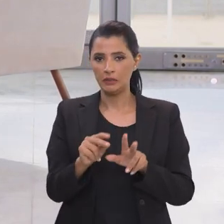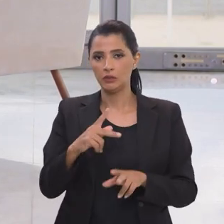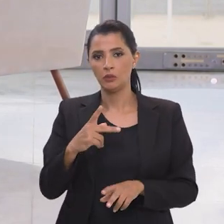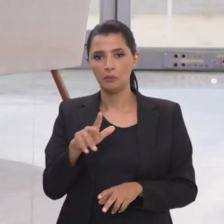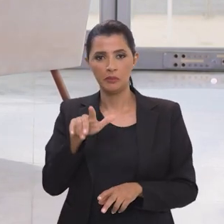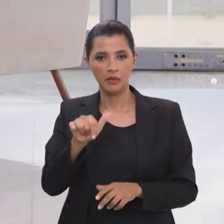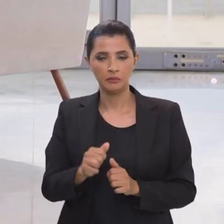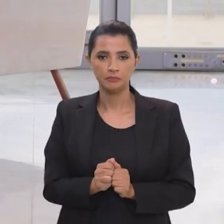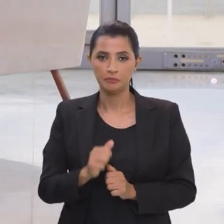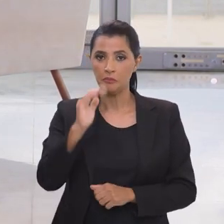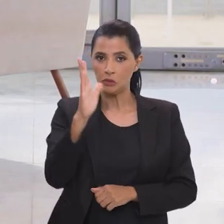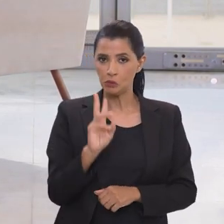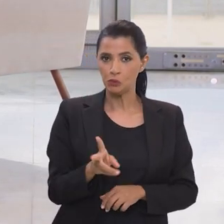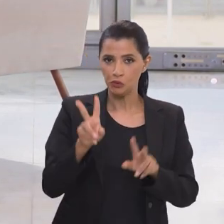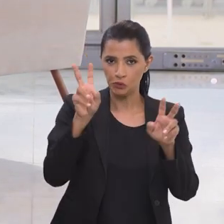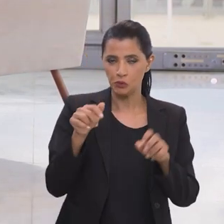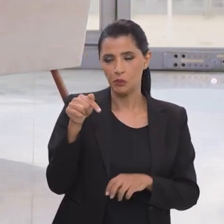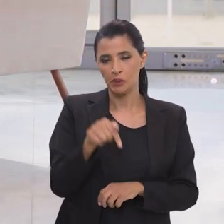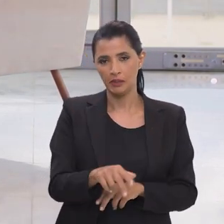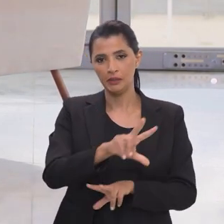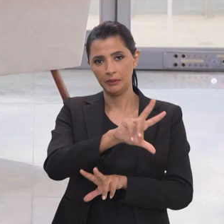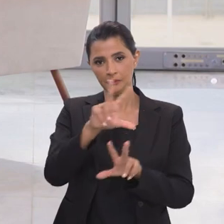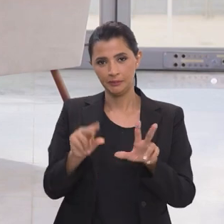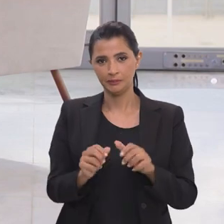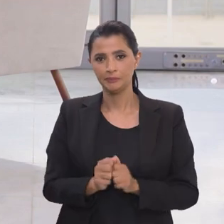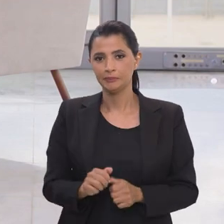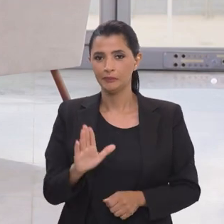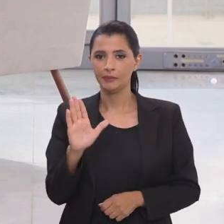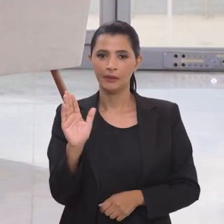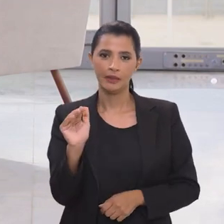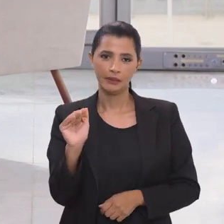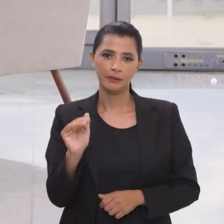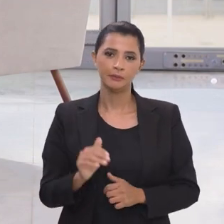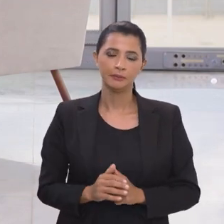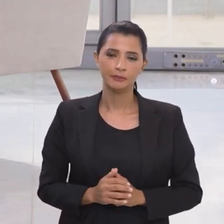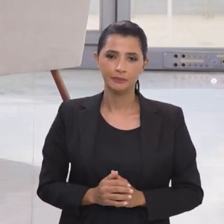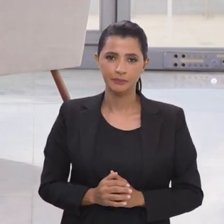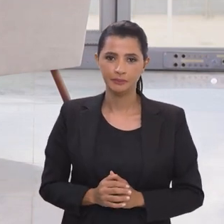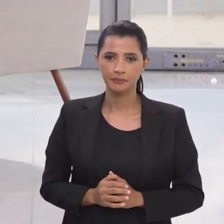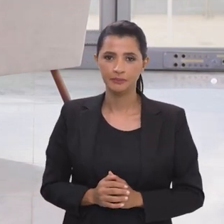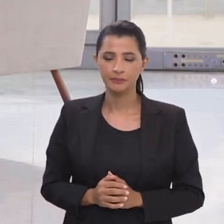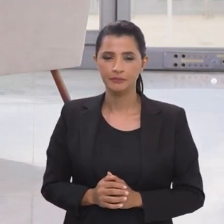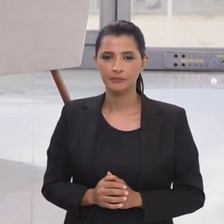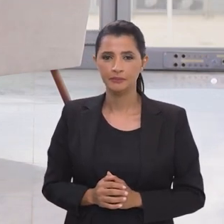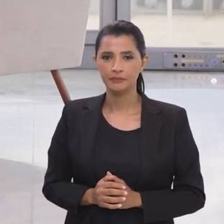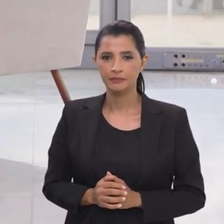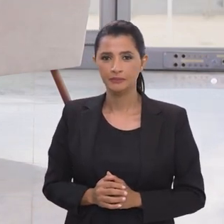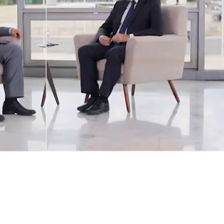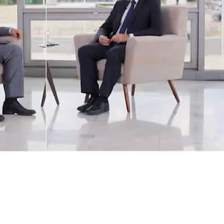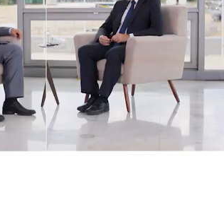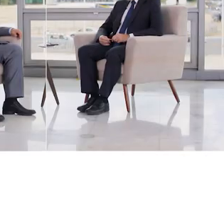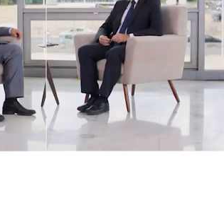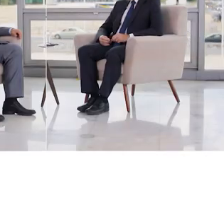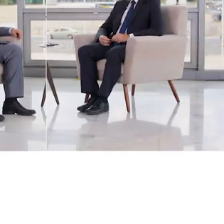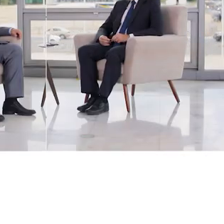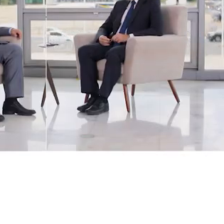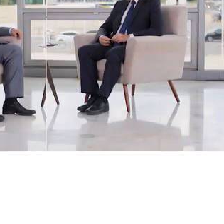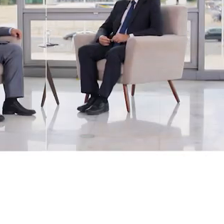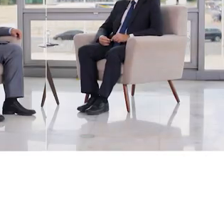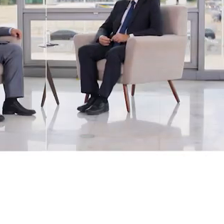baixar o TV Brasil Play o Brasil continua em pauta aqui na TV Brasil até o próximo programa e